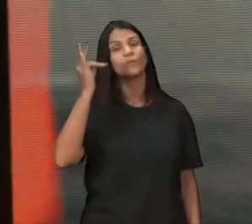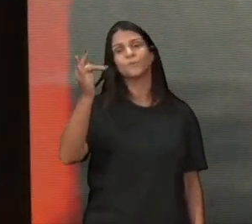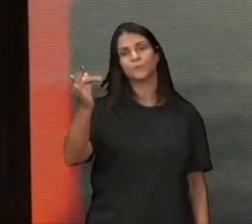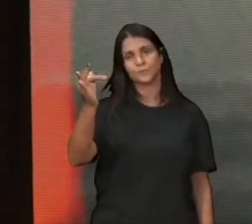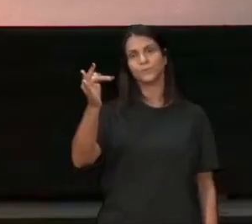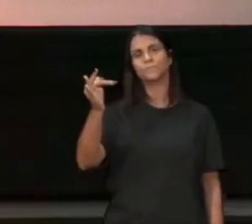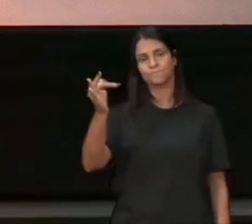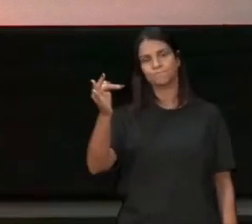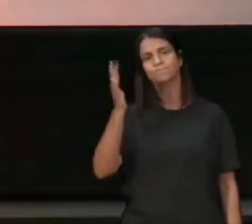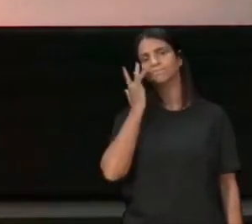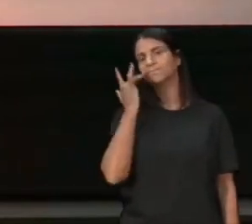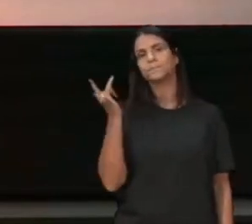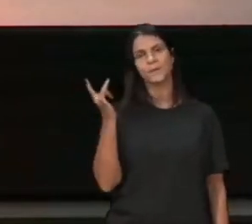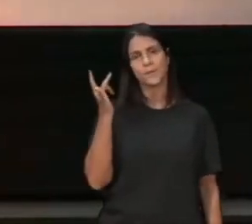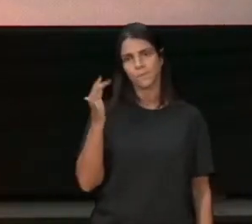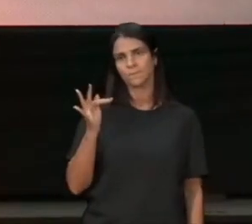nós não sabemos o vai ser,